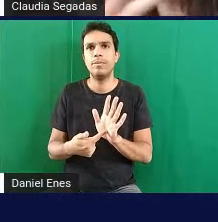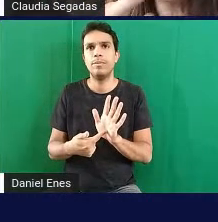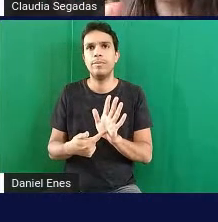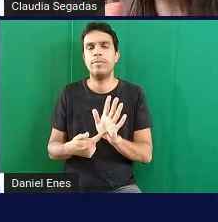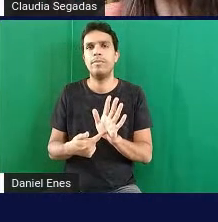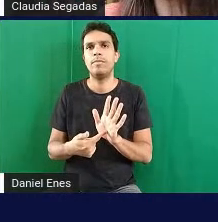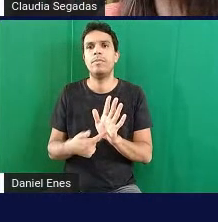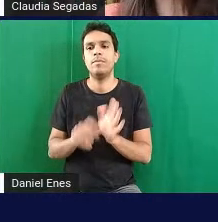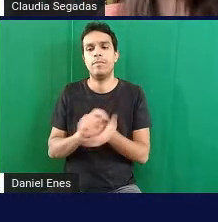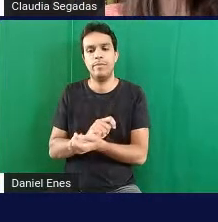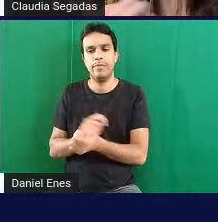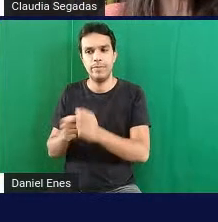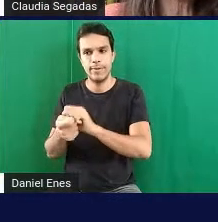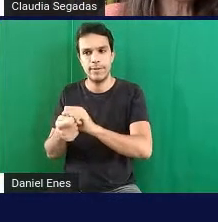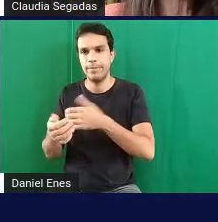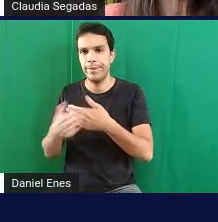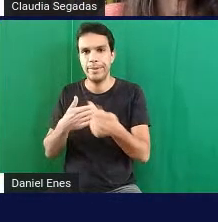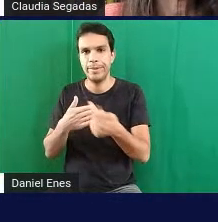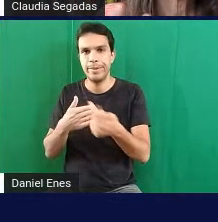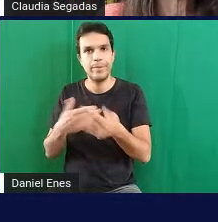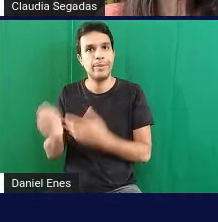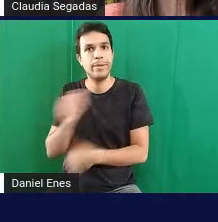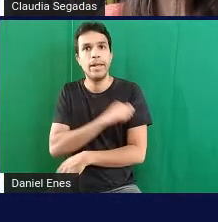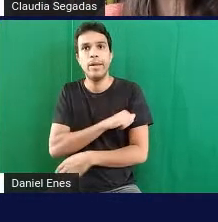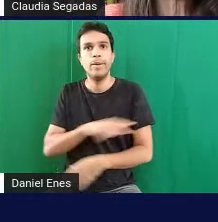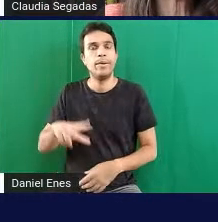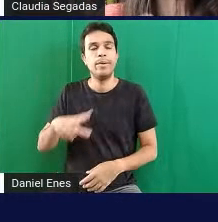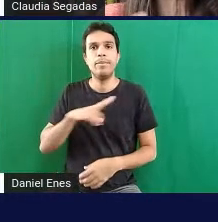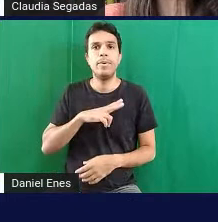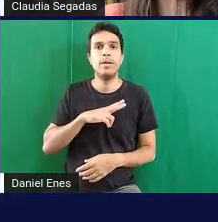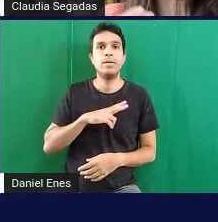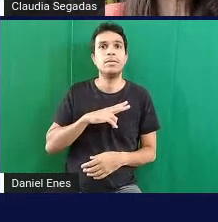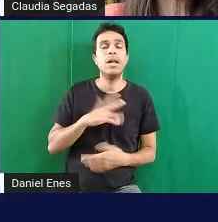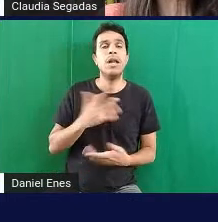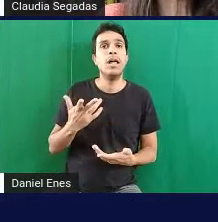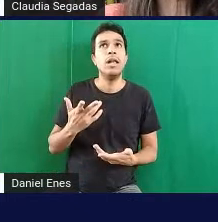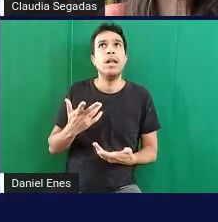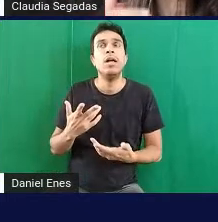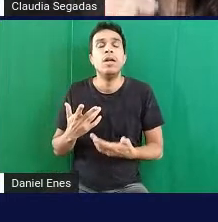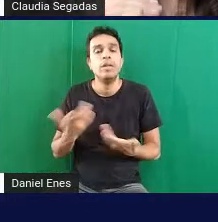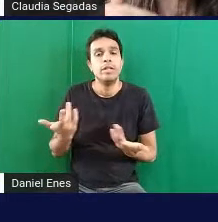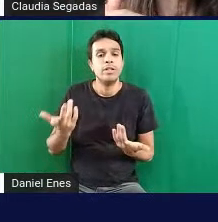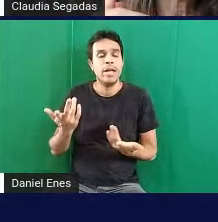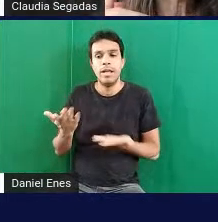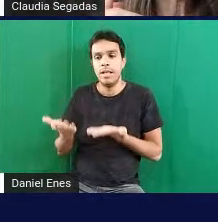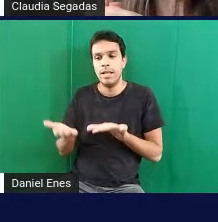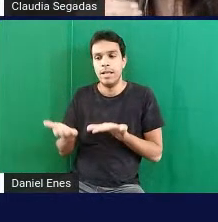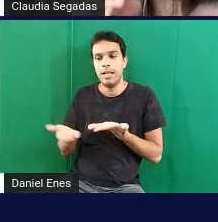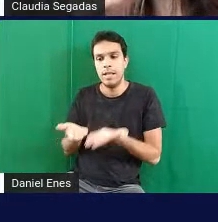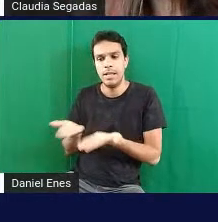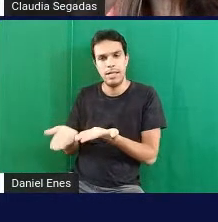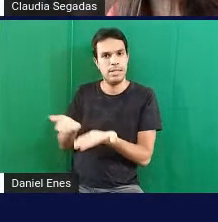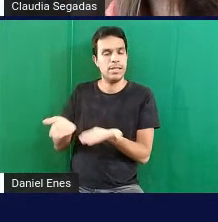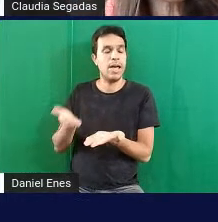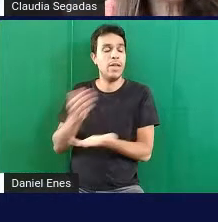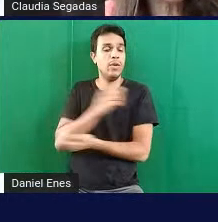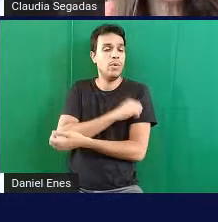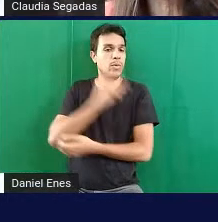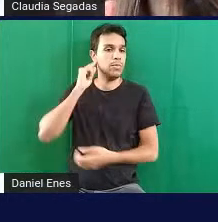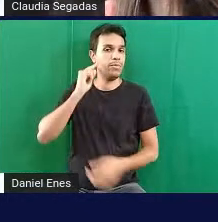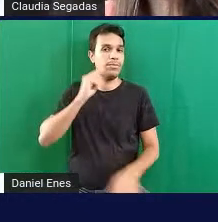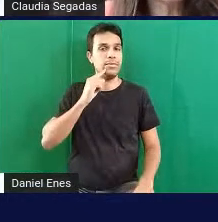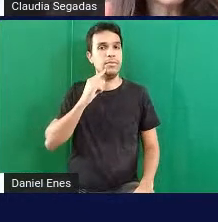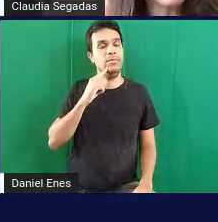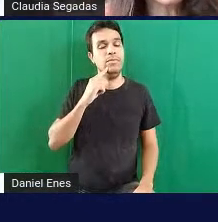adequado para quaisquer alunos em particular quando a gente está lidando com alunos surdos em que essa